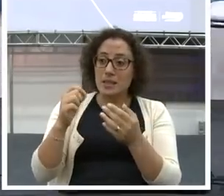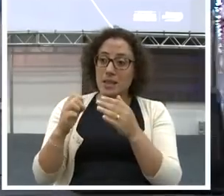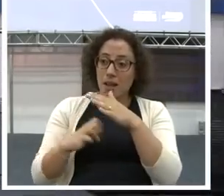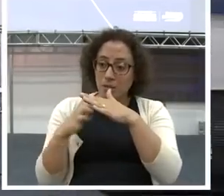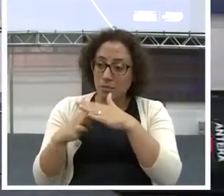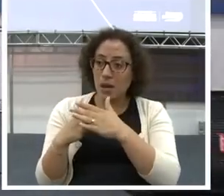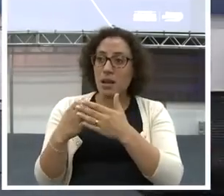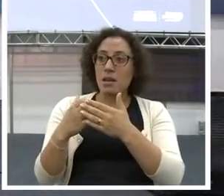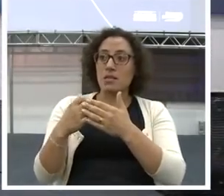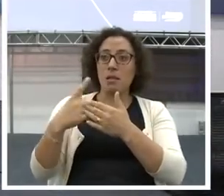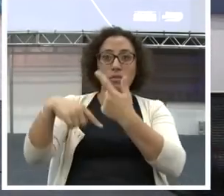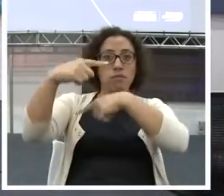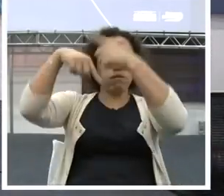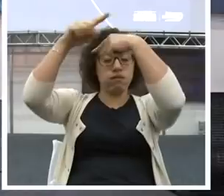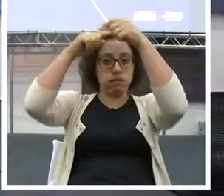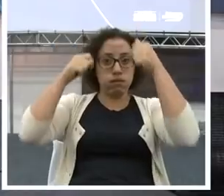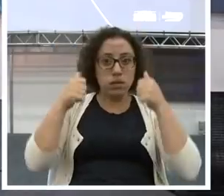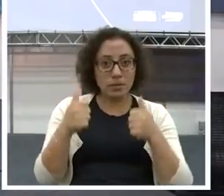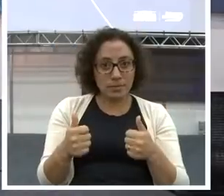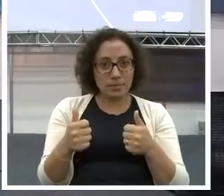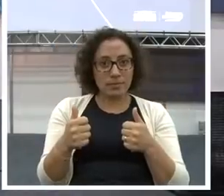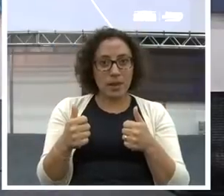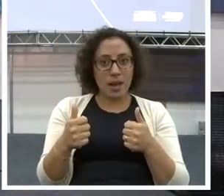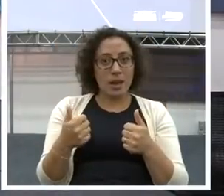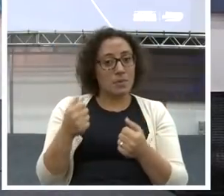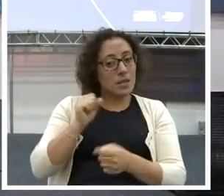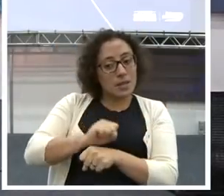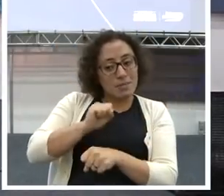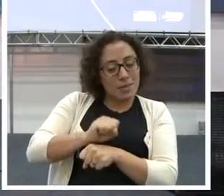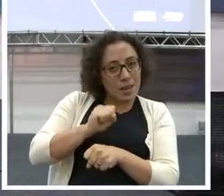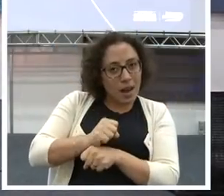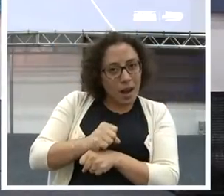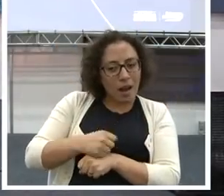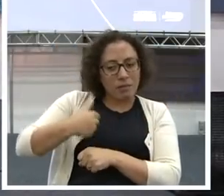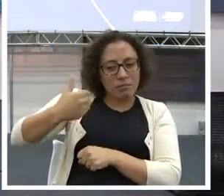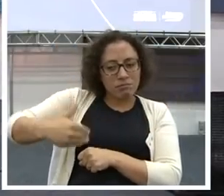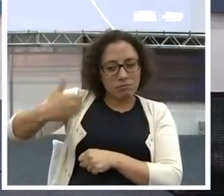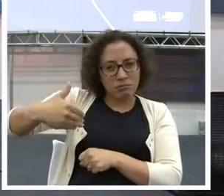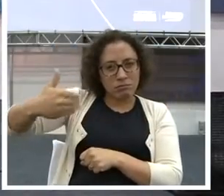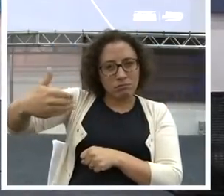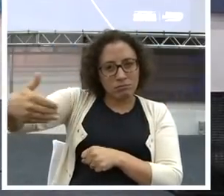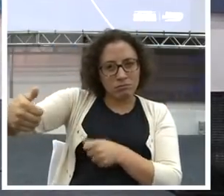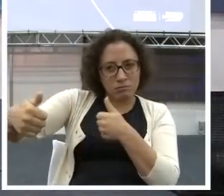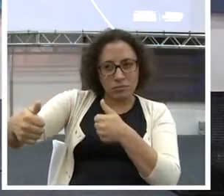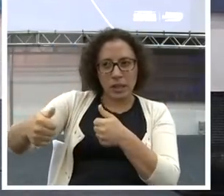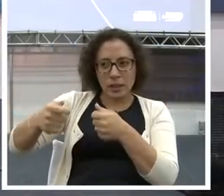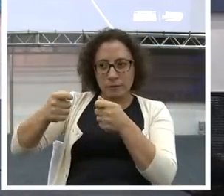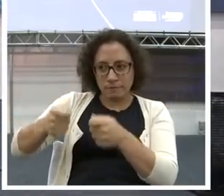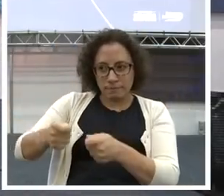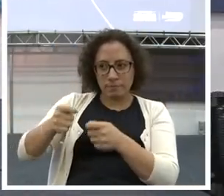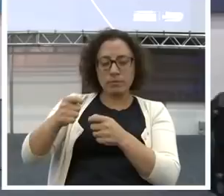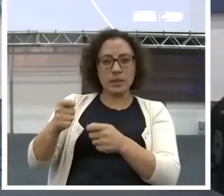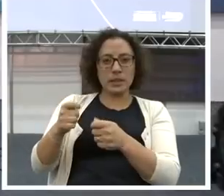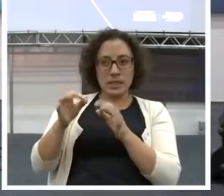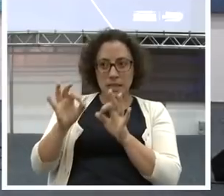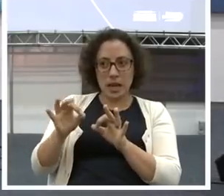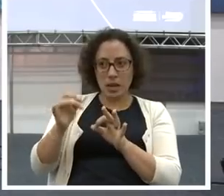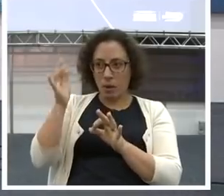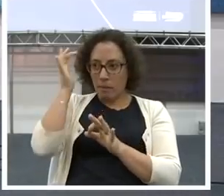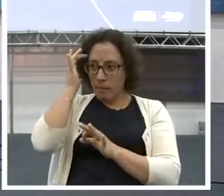negócio. Você tem que plantar para colher. E você já quer colher antes mesmo de plantar.